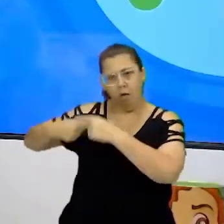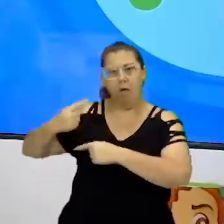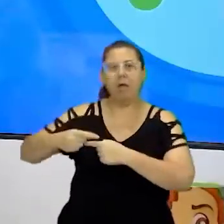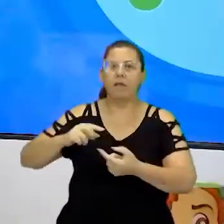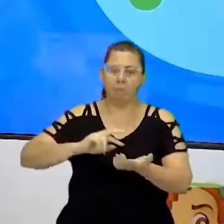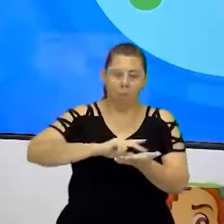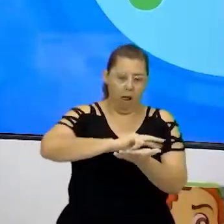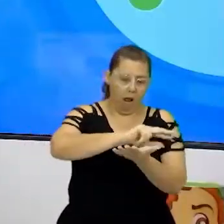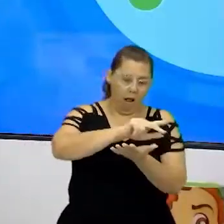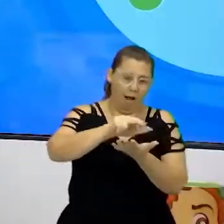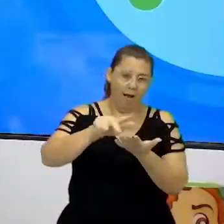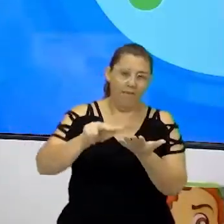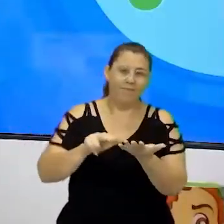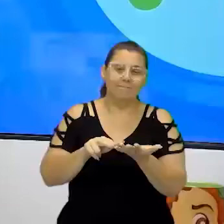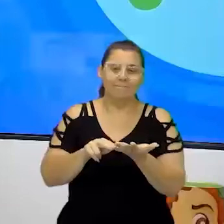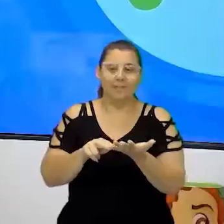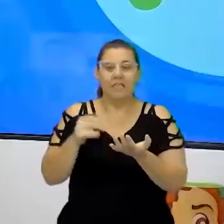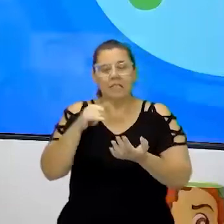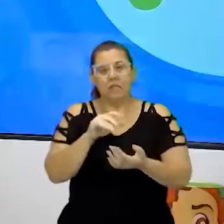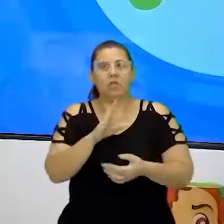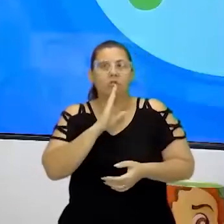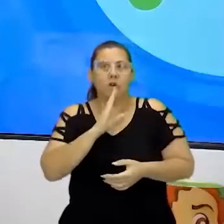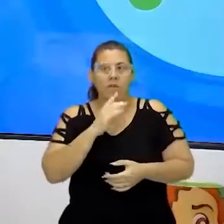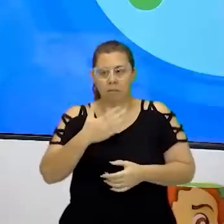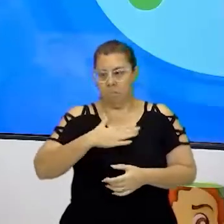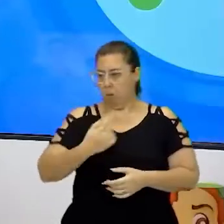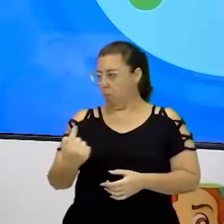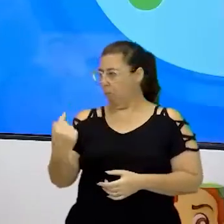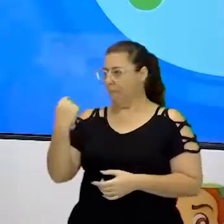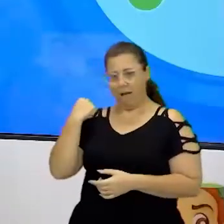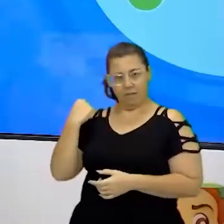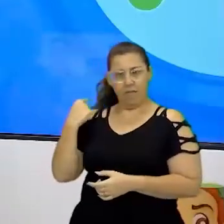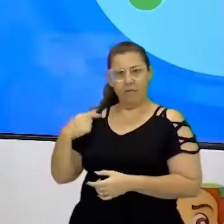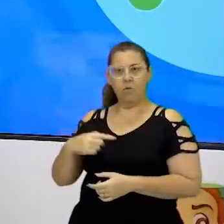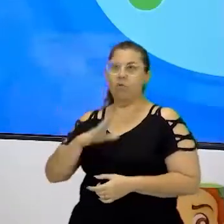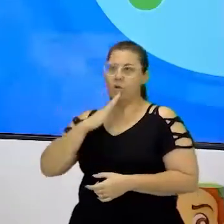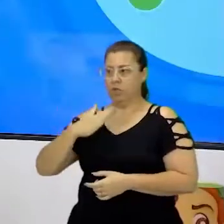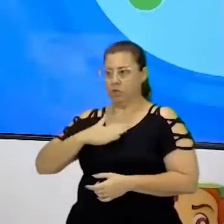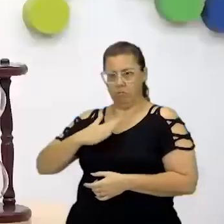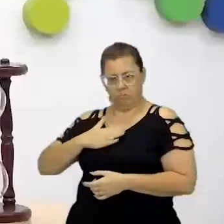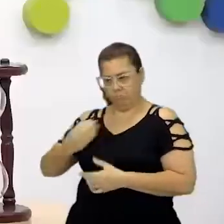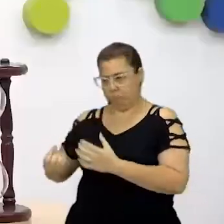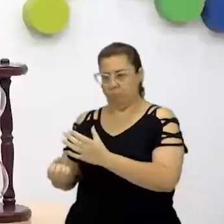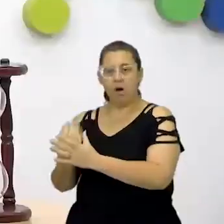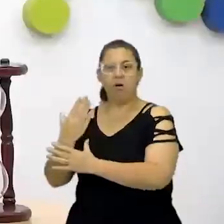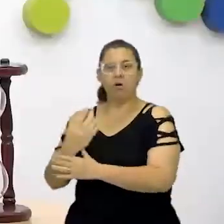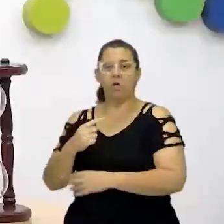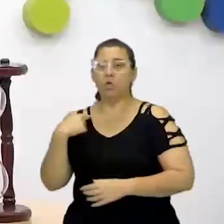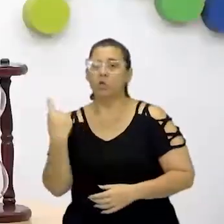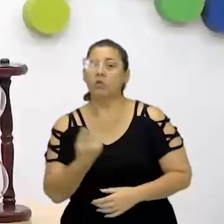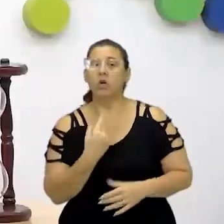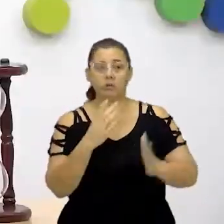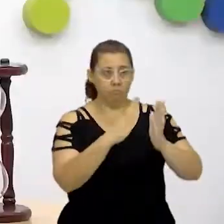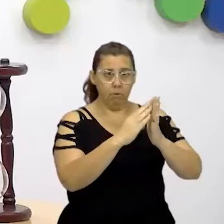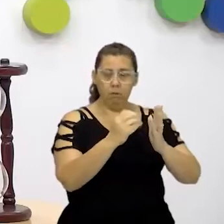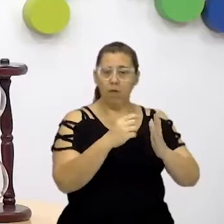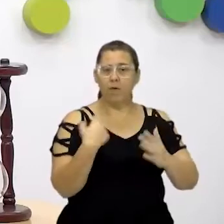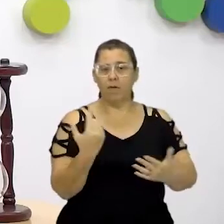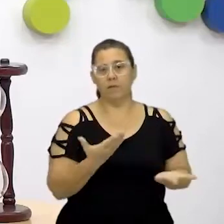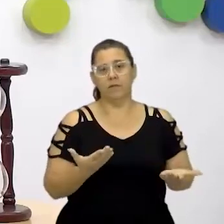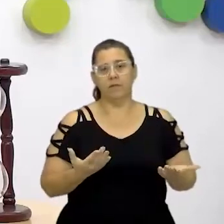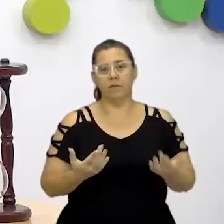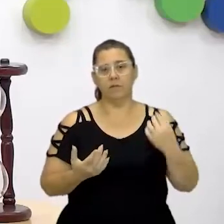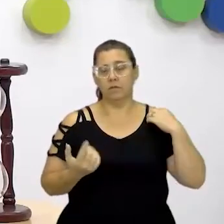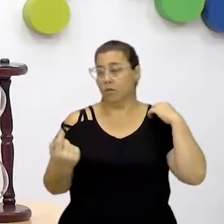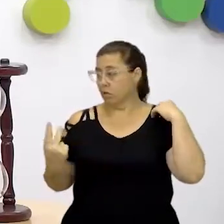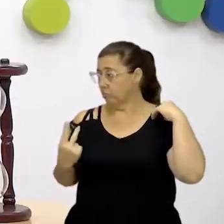diversificada. Então, se a gente conhece o nosso passado, a gente vai conhecer as nossas origens. Exatamente. Somos nós aqui bons exemplos disso, né? Que